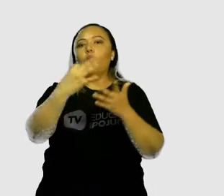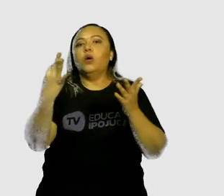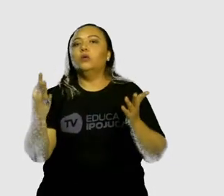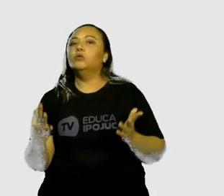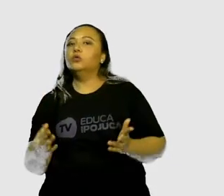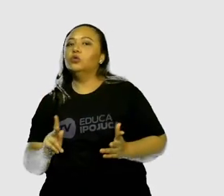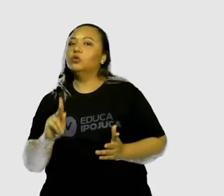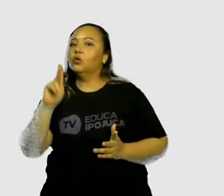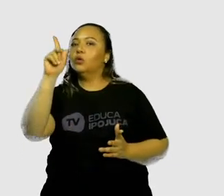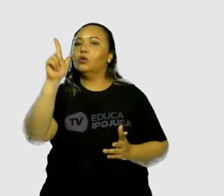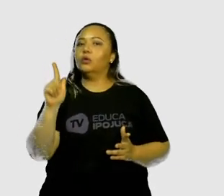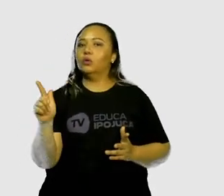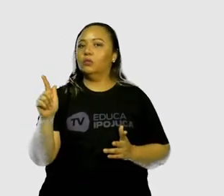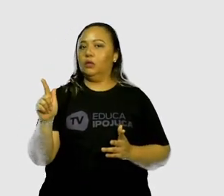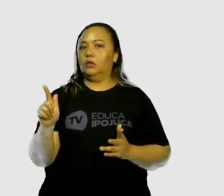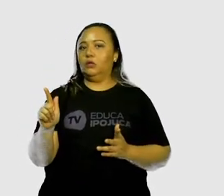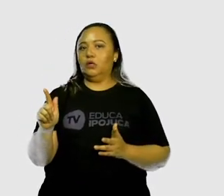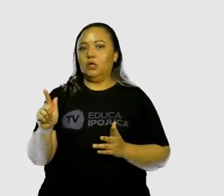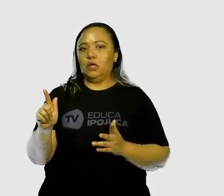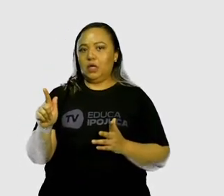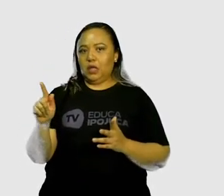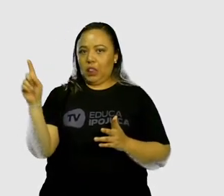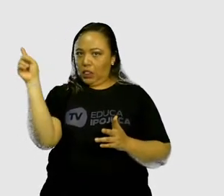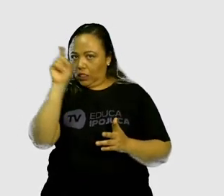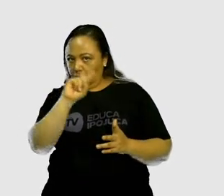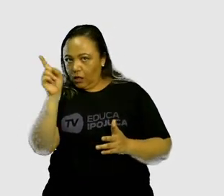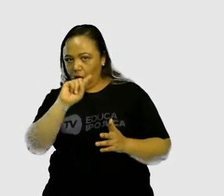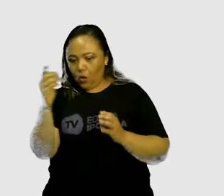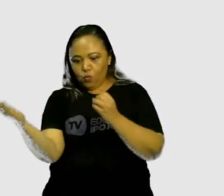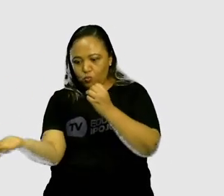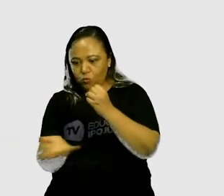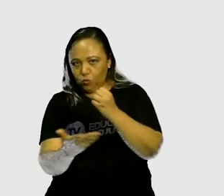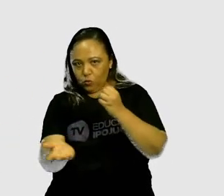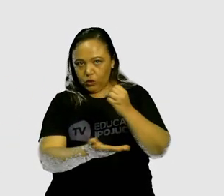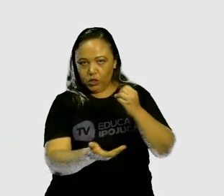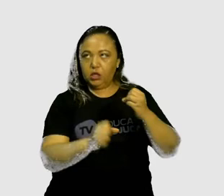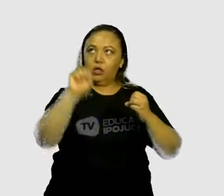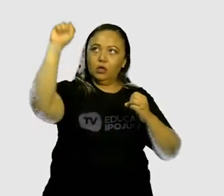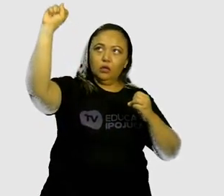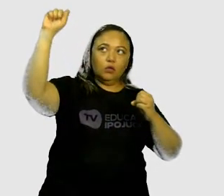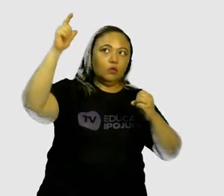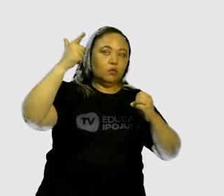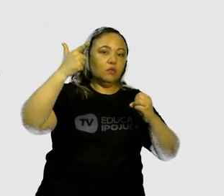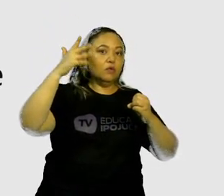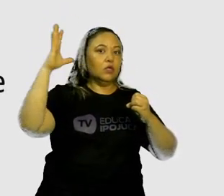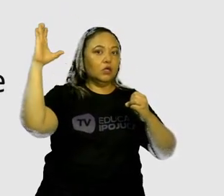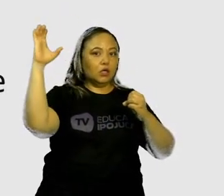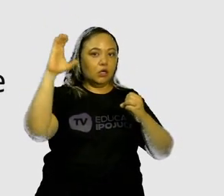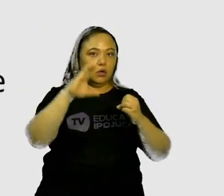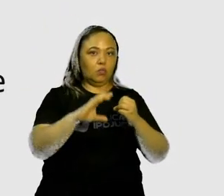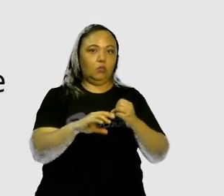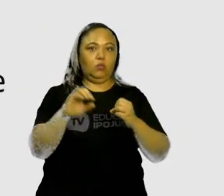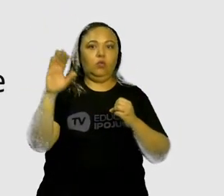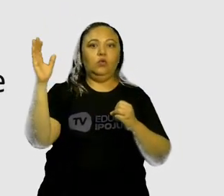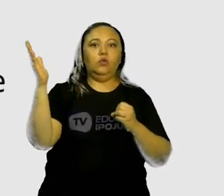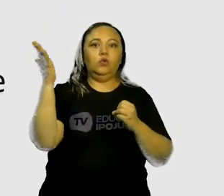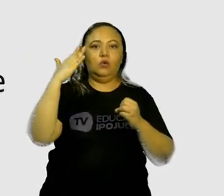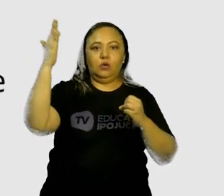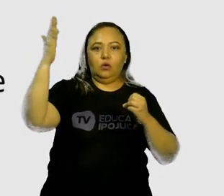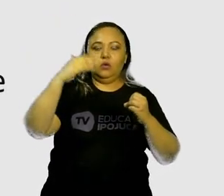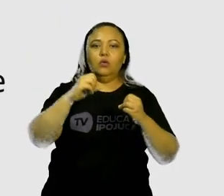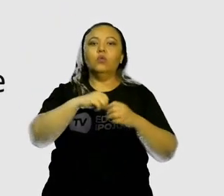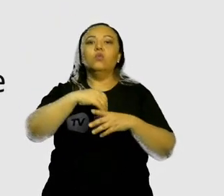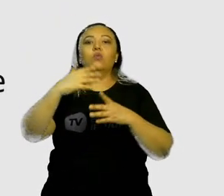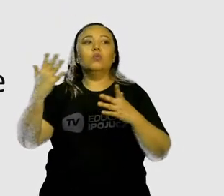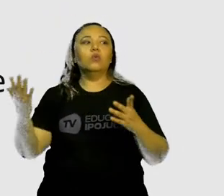verão? Presta atenção. Não foram colhidas no verão. E depois, terceira pergunta.